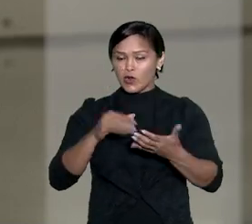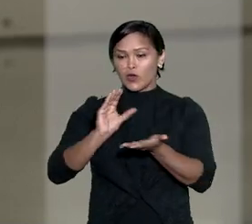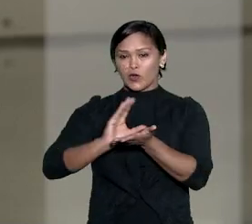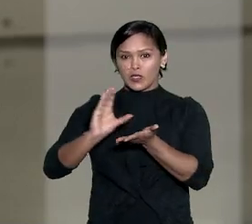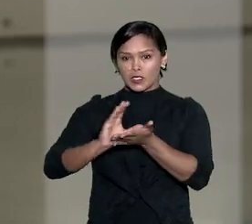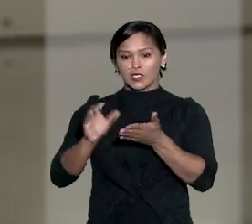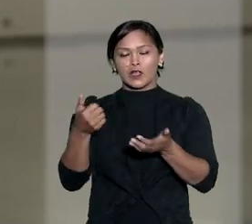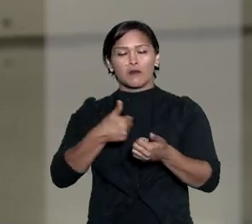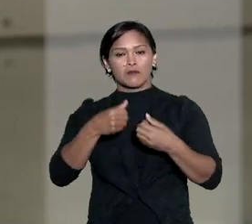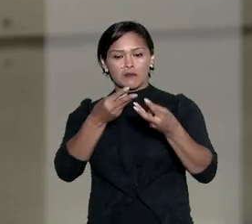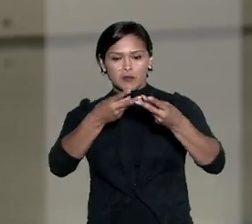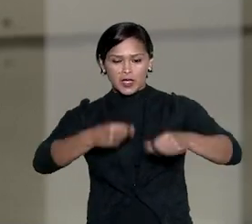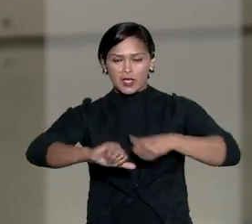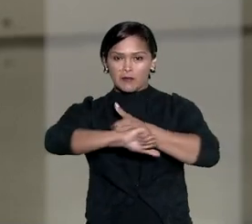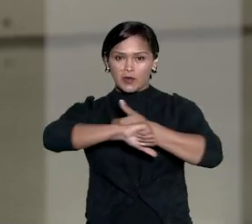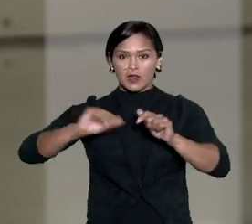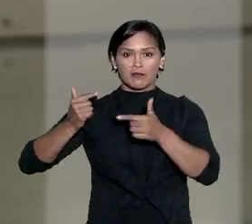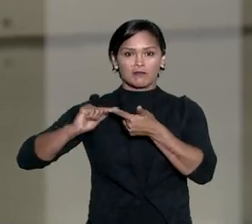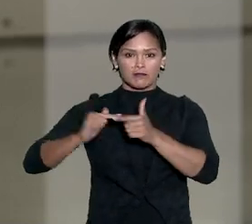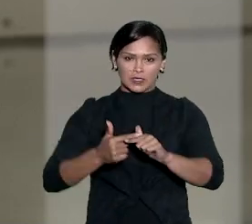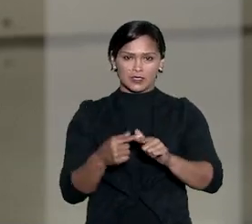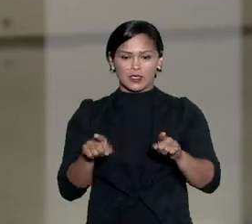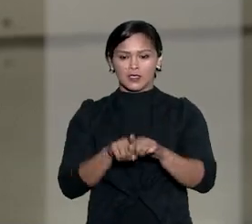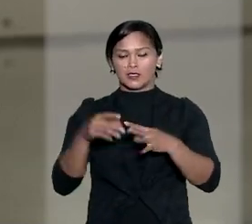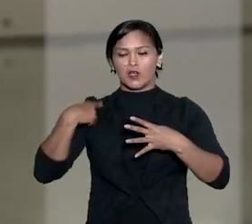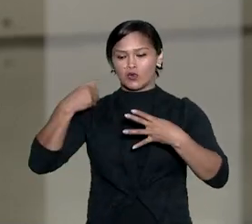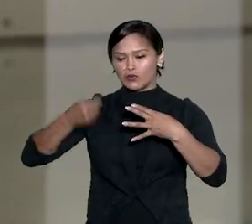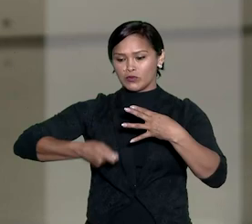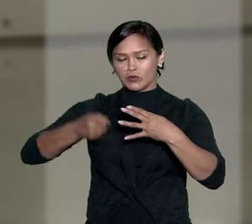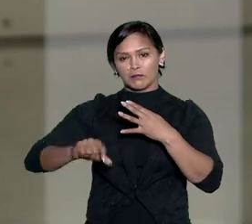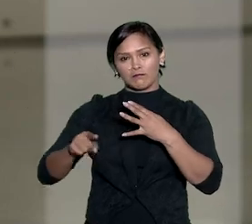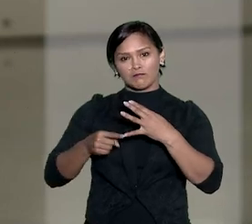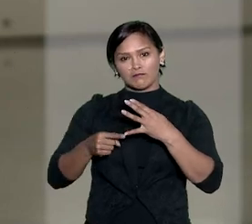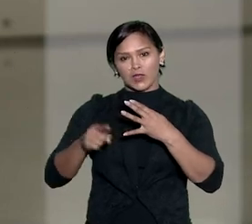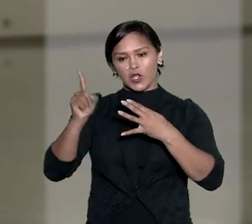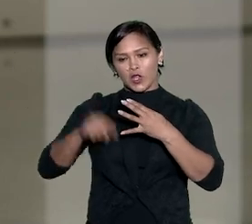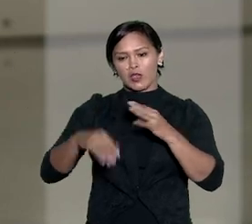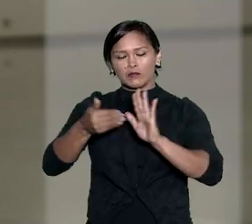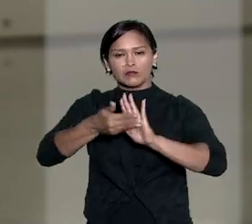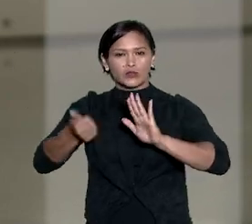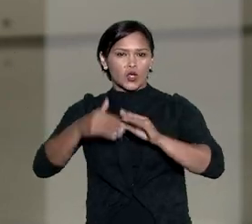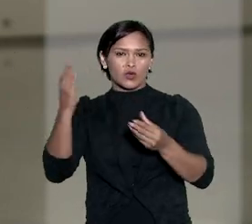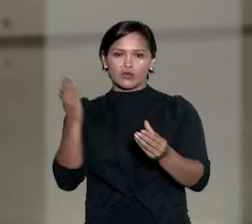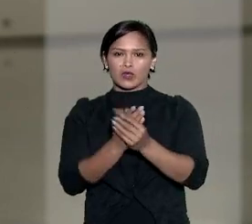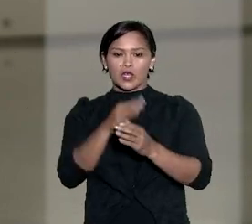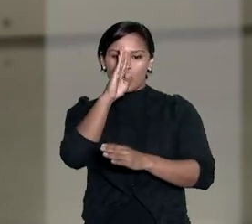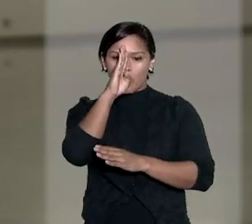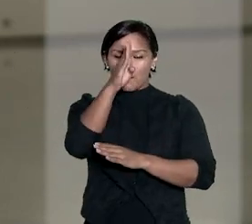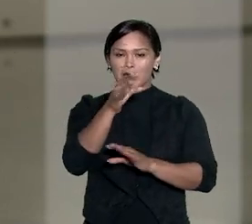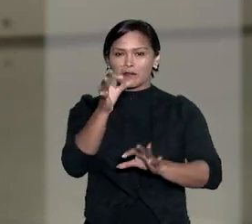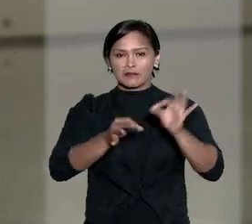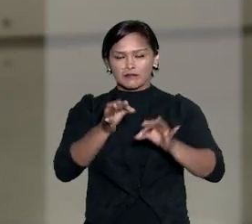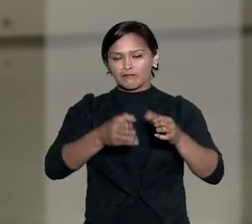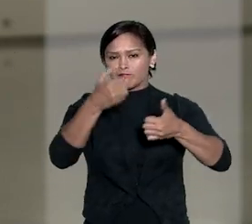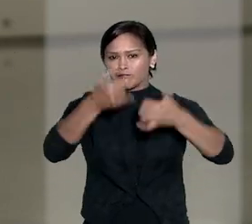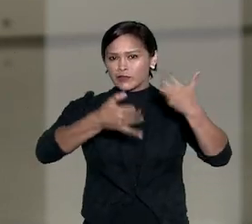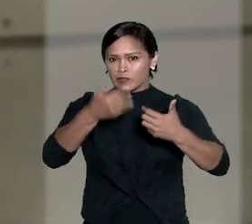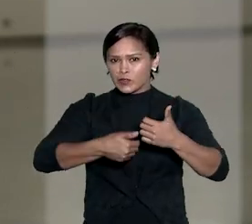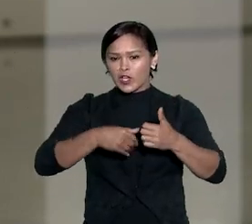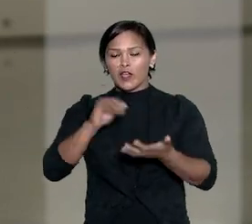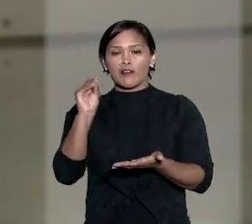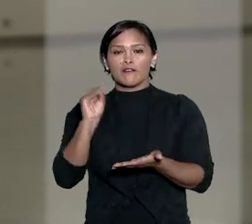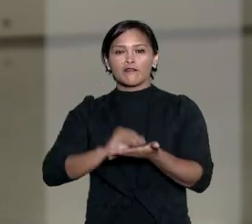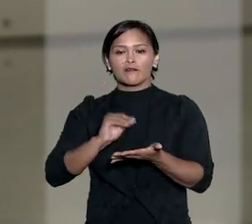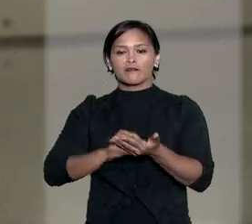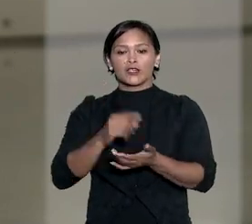indenização por danos morais e materiais. O juízo de primeiro grau extinguiu o processo sem julgar o mérito, sob o fundamento